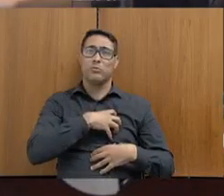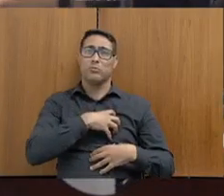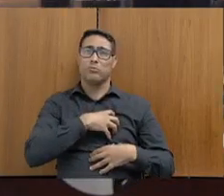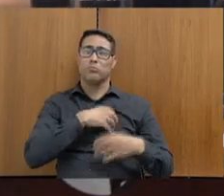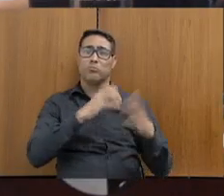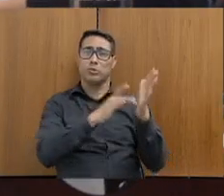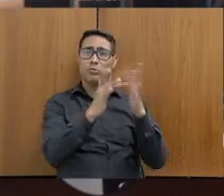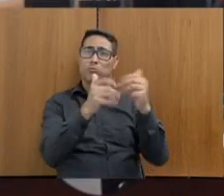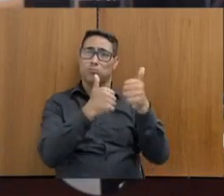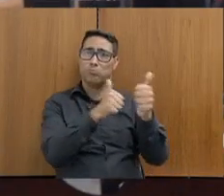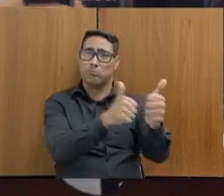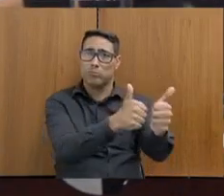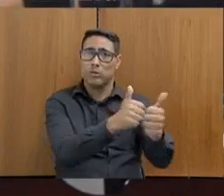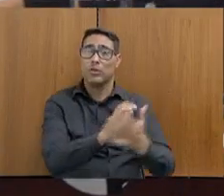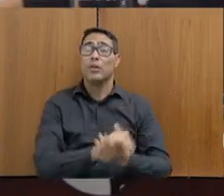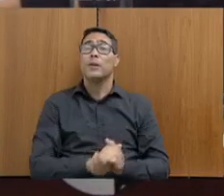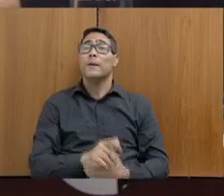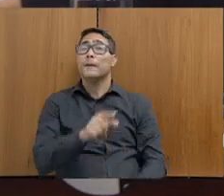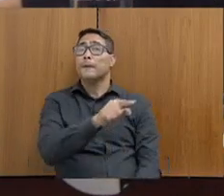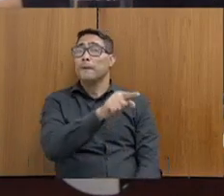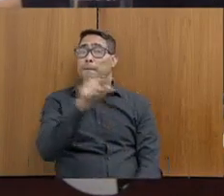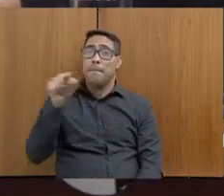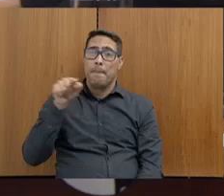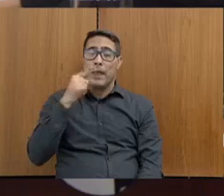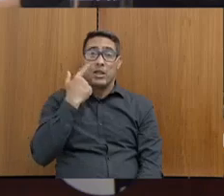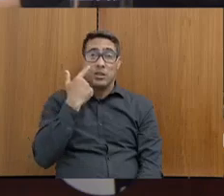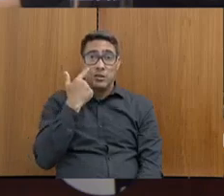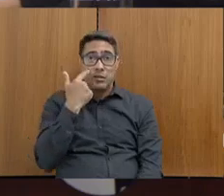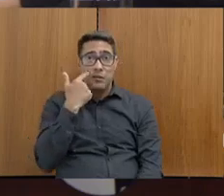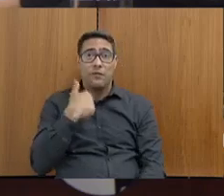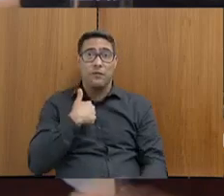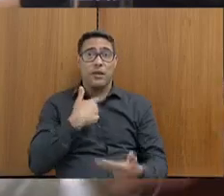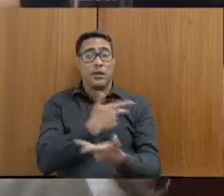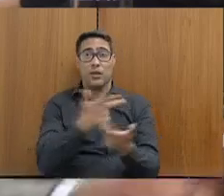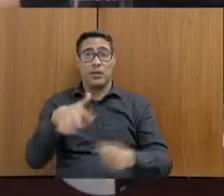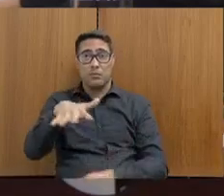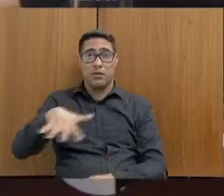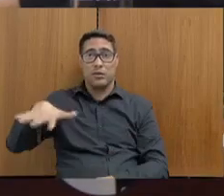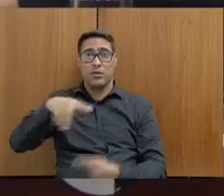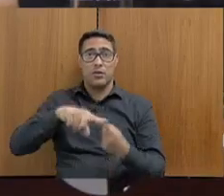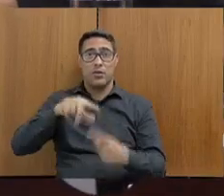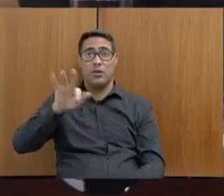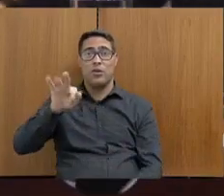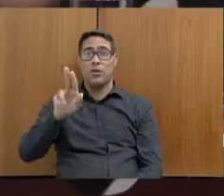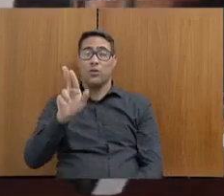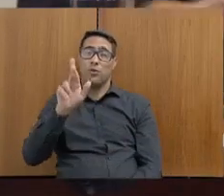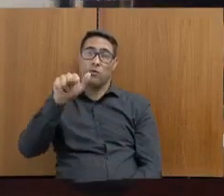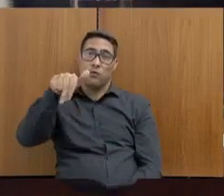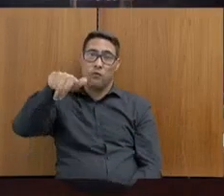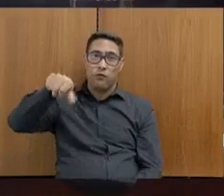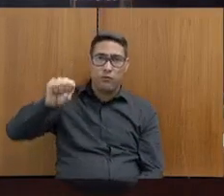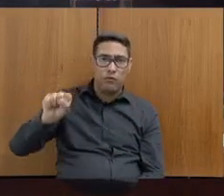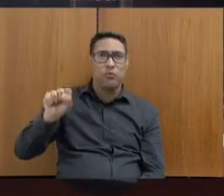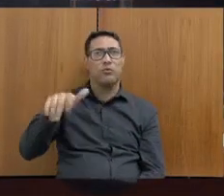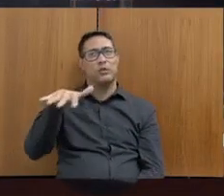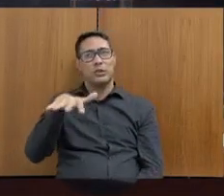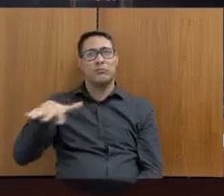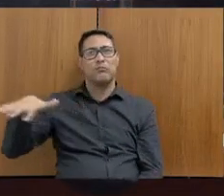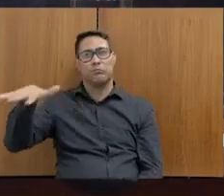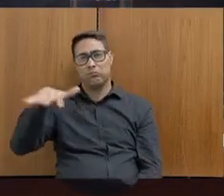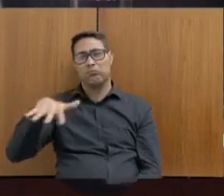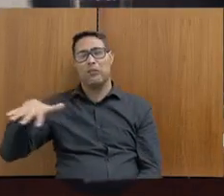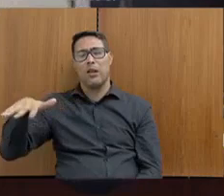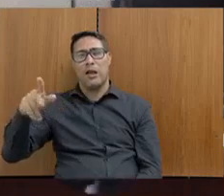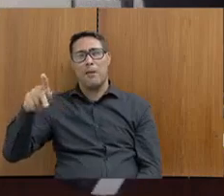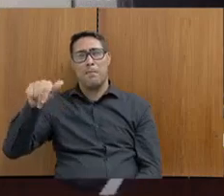temos visto as ações fortes suas quando as operações, inclusive na minha região, no Alvo de Furnas, na região de Furnas, na região de São Sebastião, no Paraíso, de